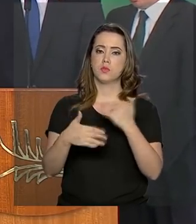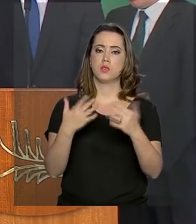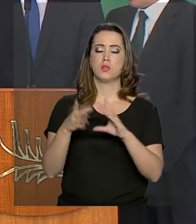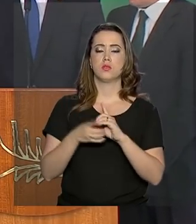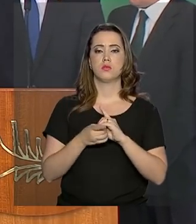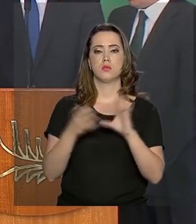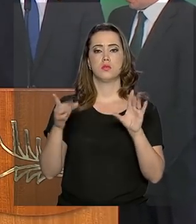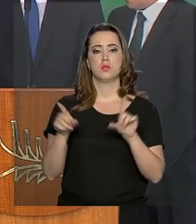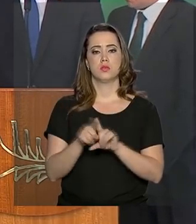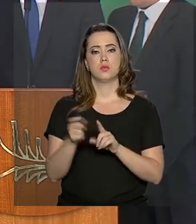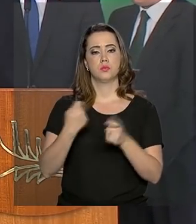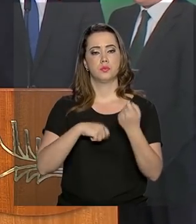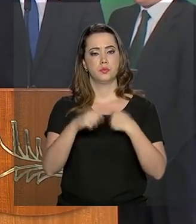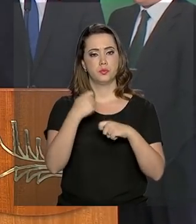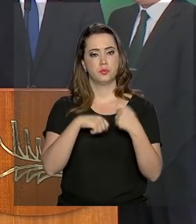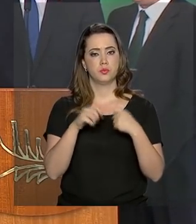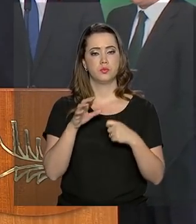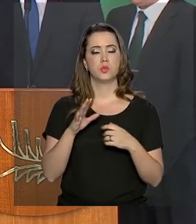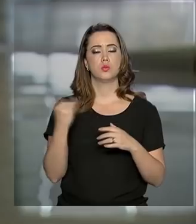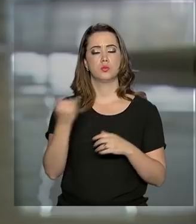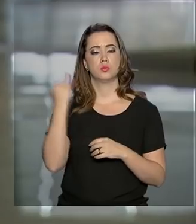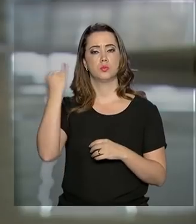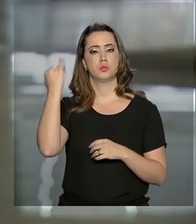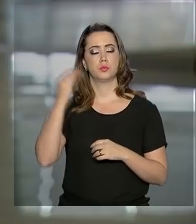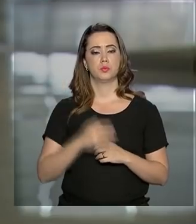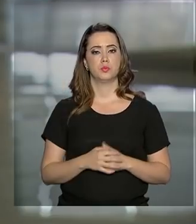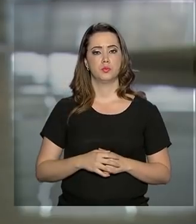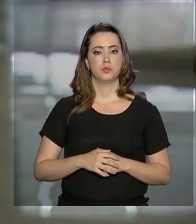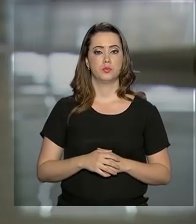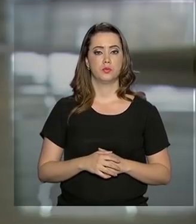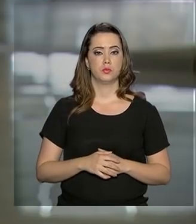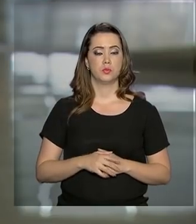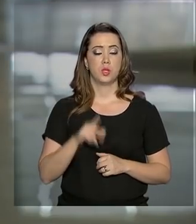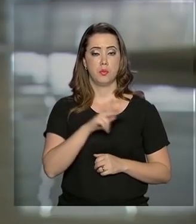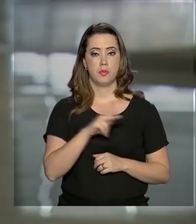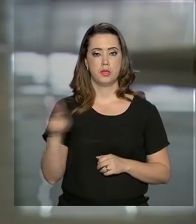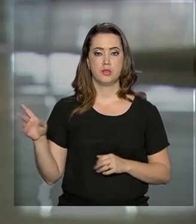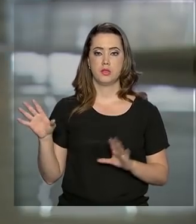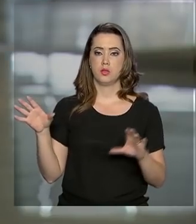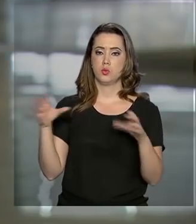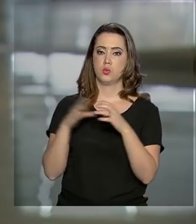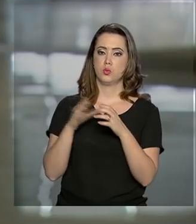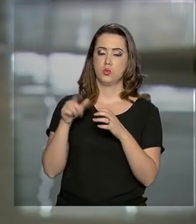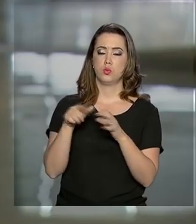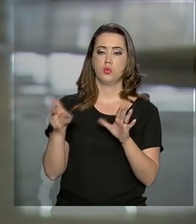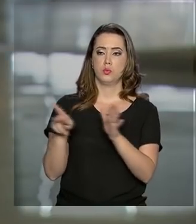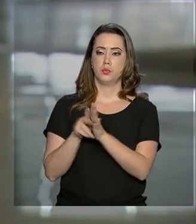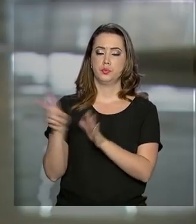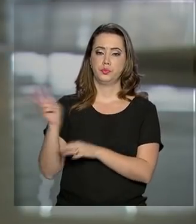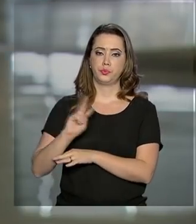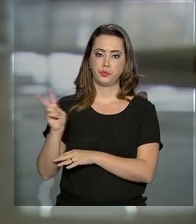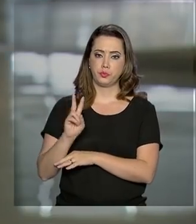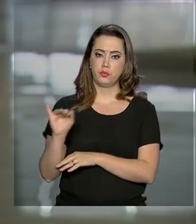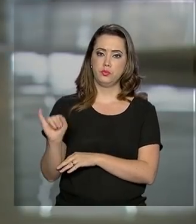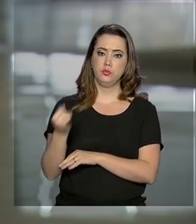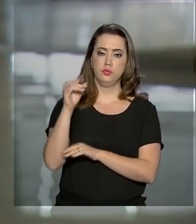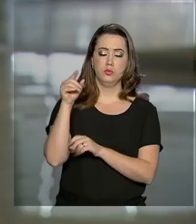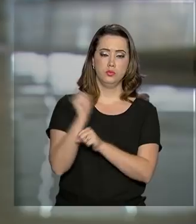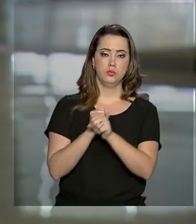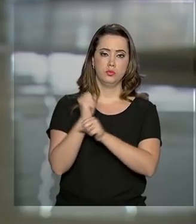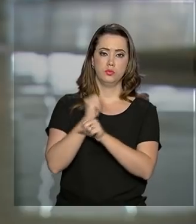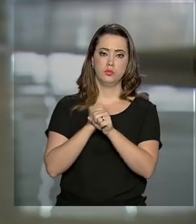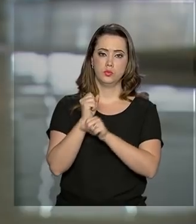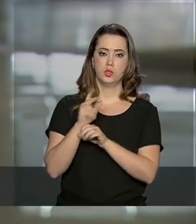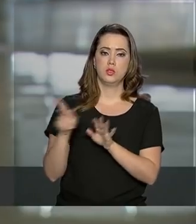democrática e economicamente pujante. Juan Guaidó é o presidente da Assembleia Nacional Venezuelana. Em janeiro deste ano,